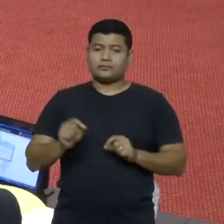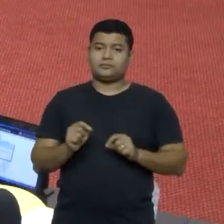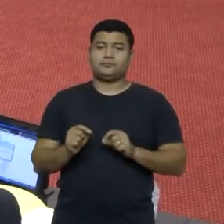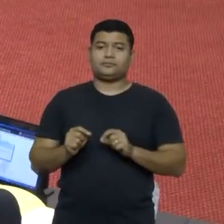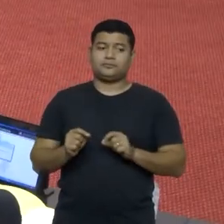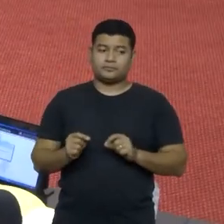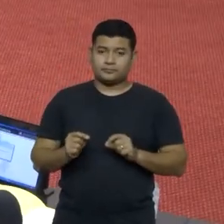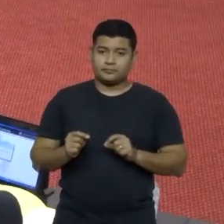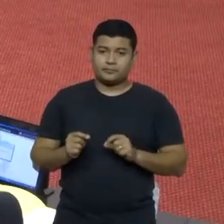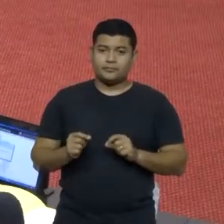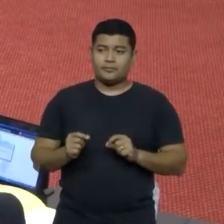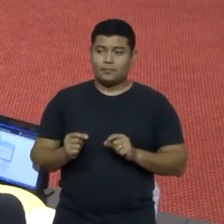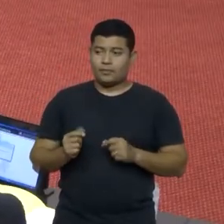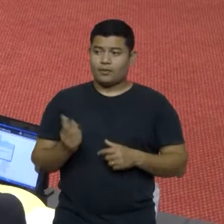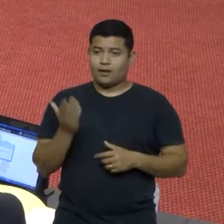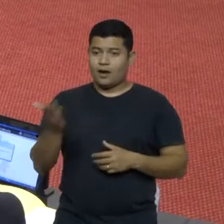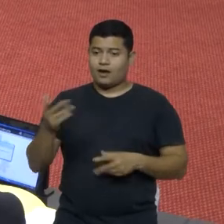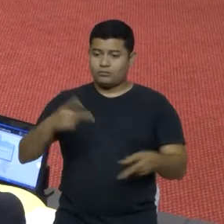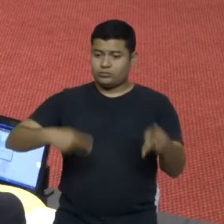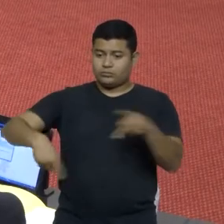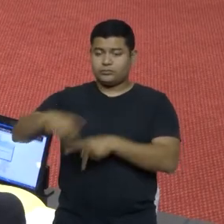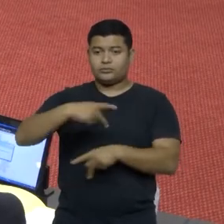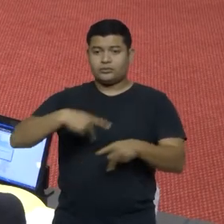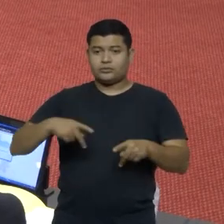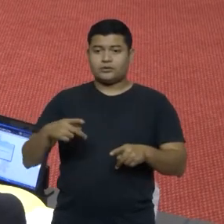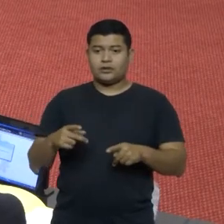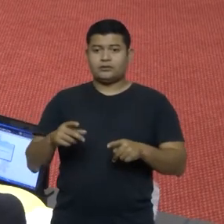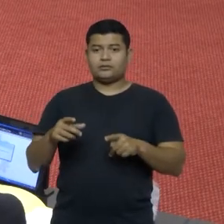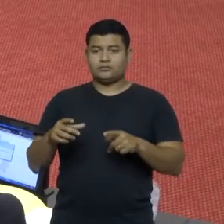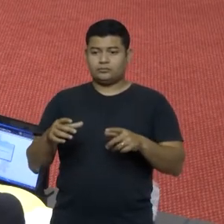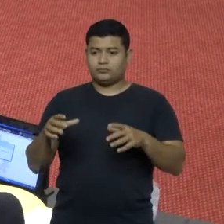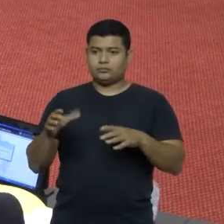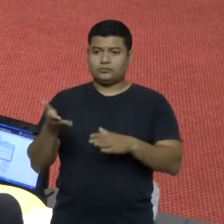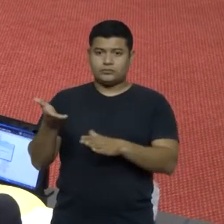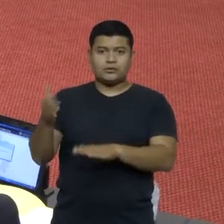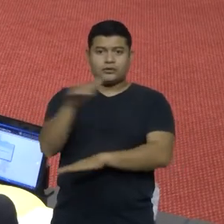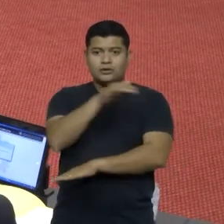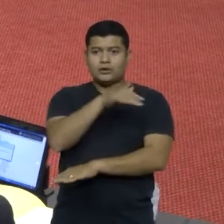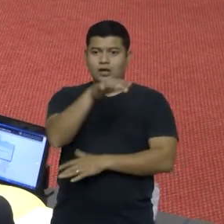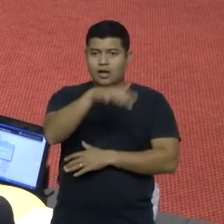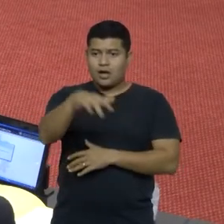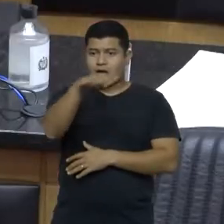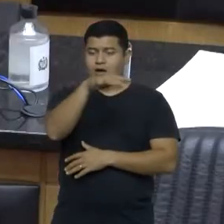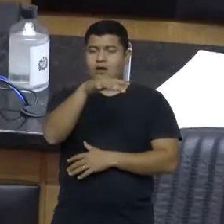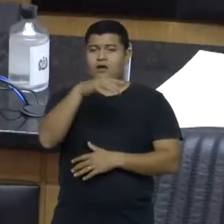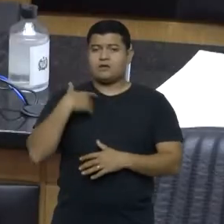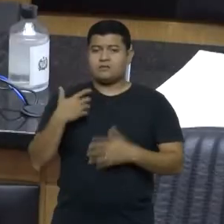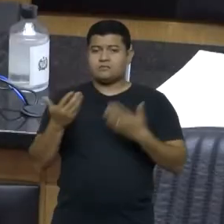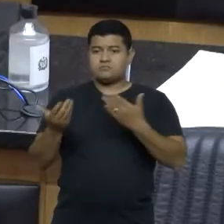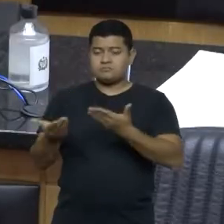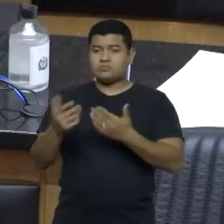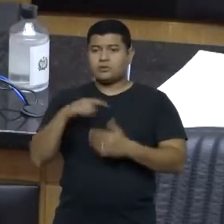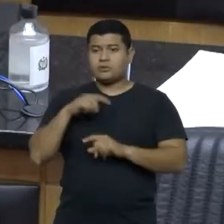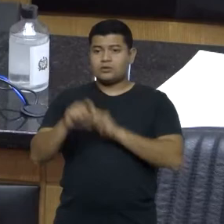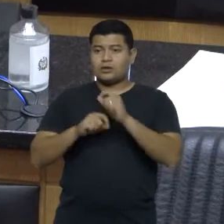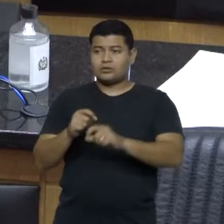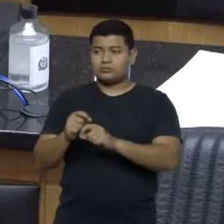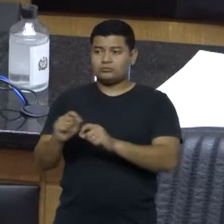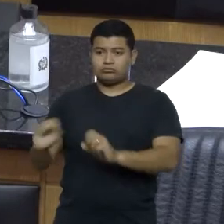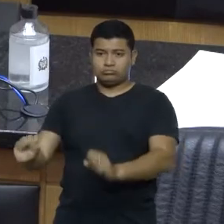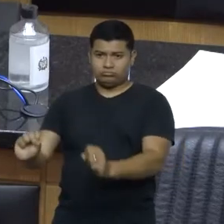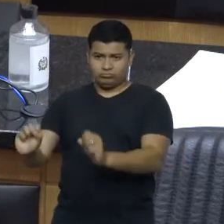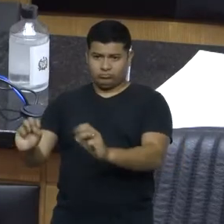população da Serra Catarinense está tendo acesso a grandes shows nacionais. E já fazia